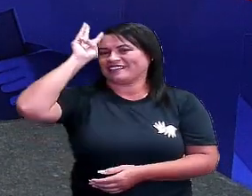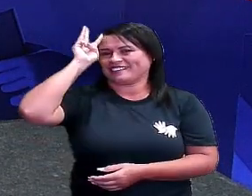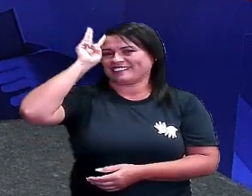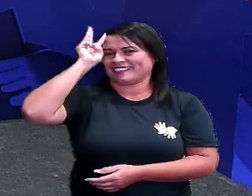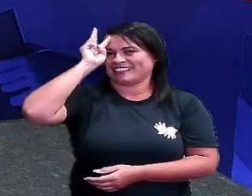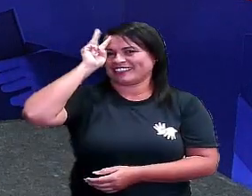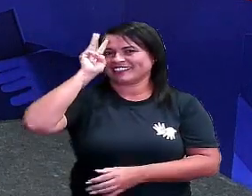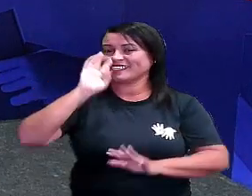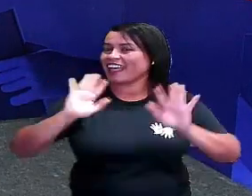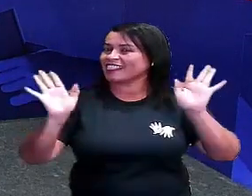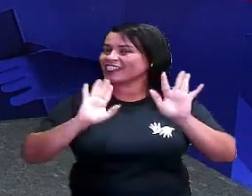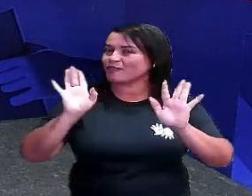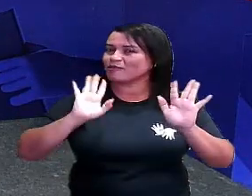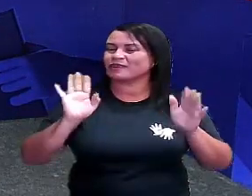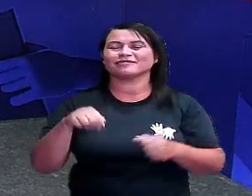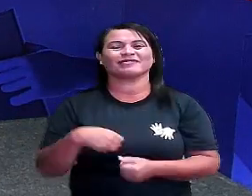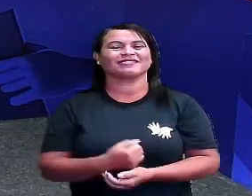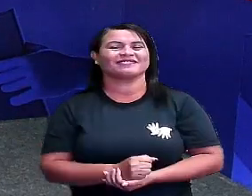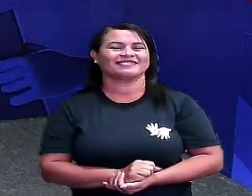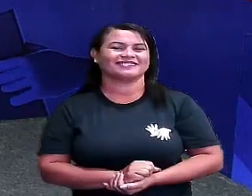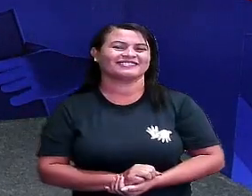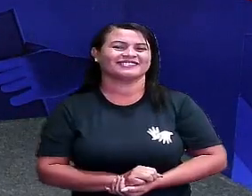Então, até uma próxima vez!